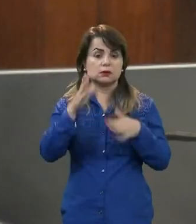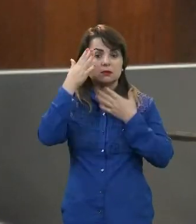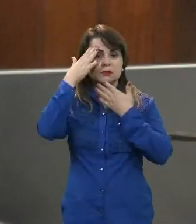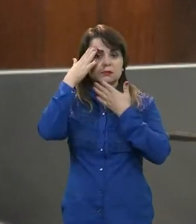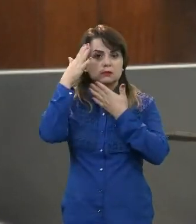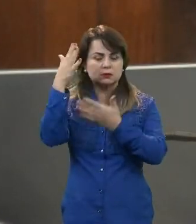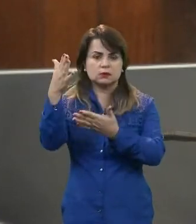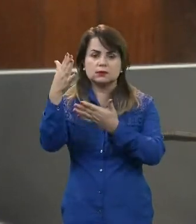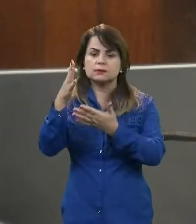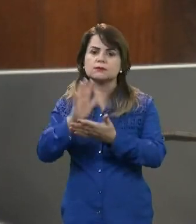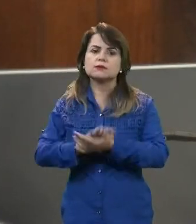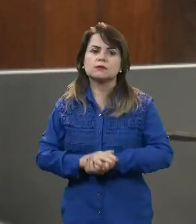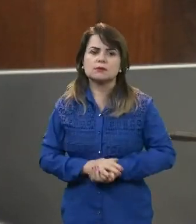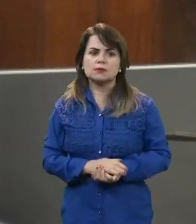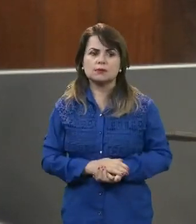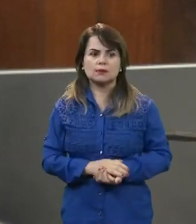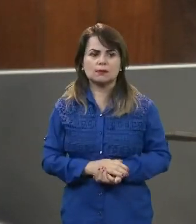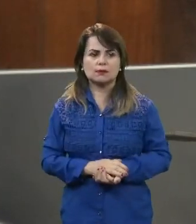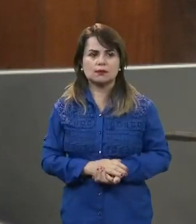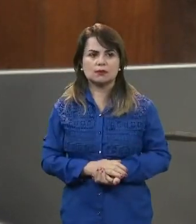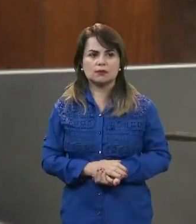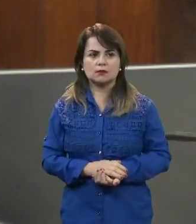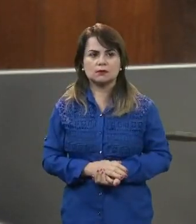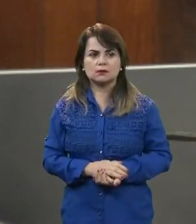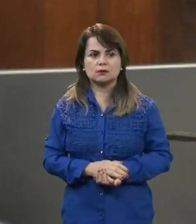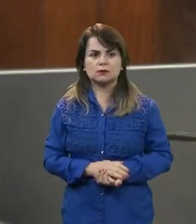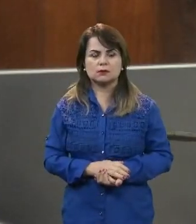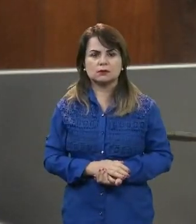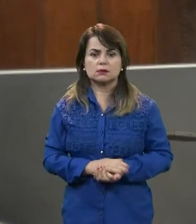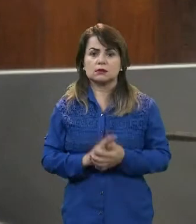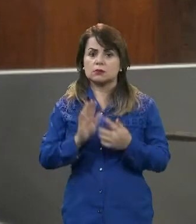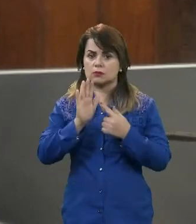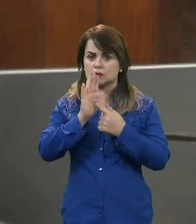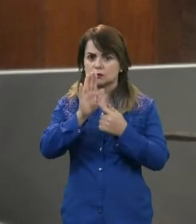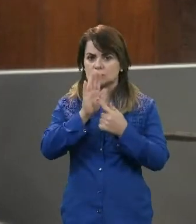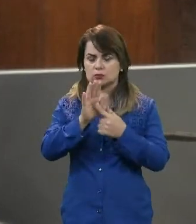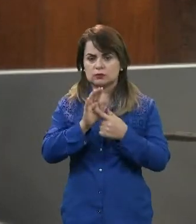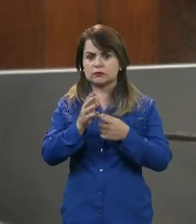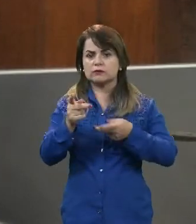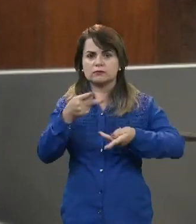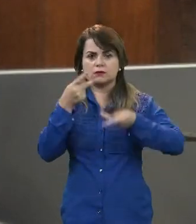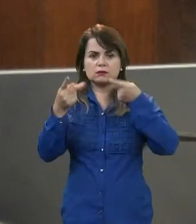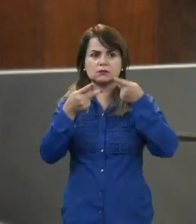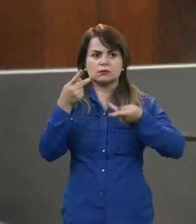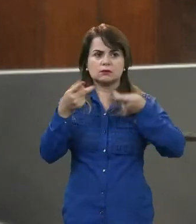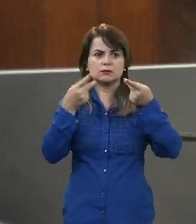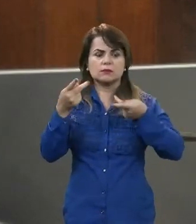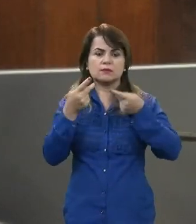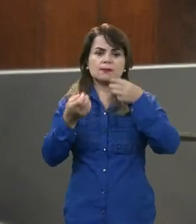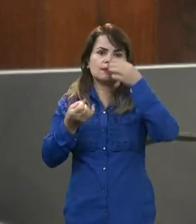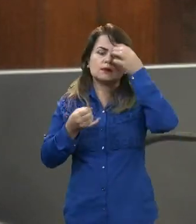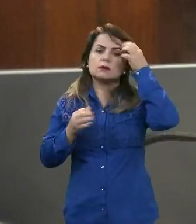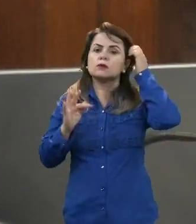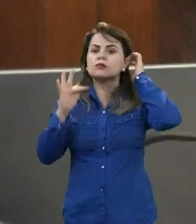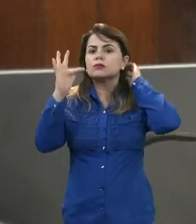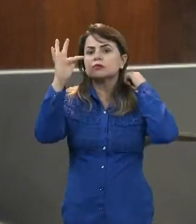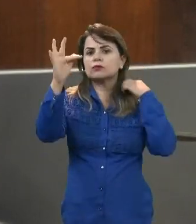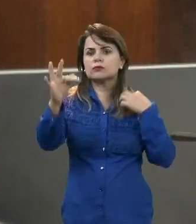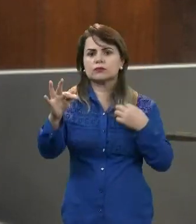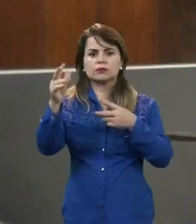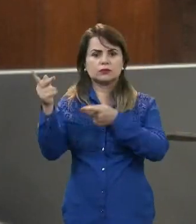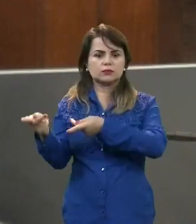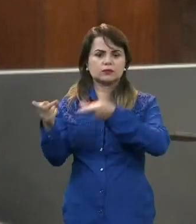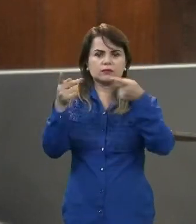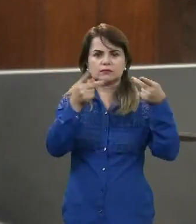pela... Um prazer. ... pela sua manifestação. E quando vir a Marília... Opa!